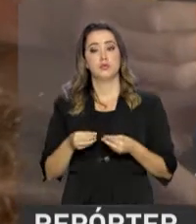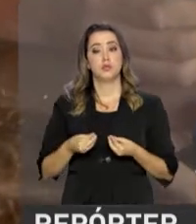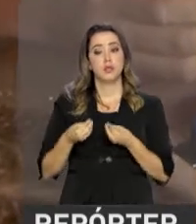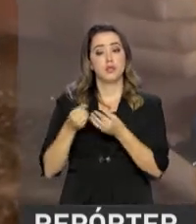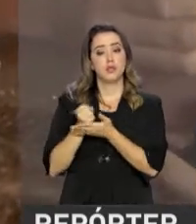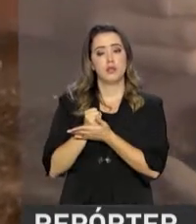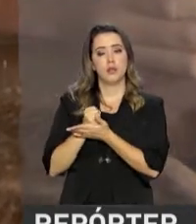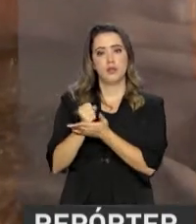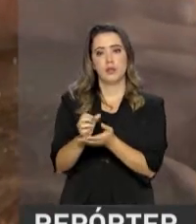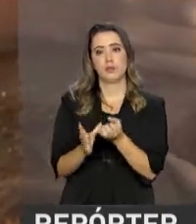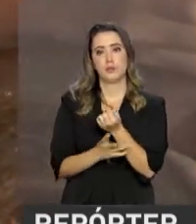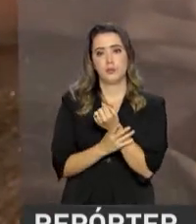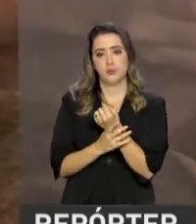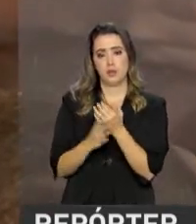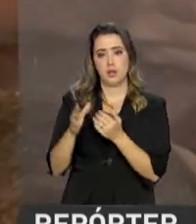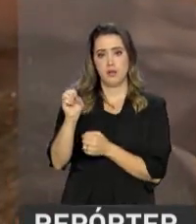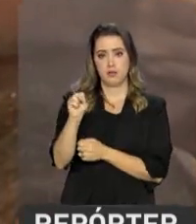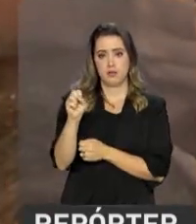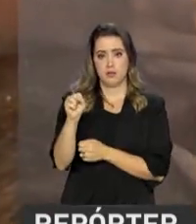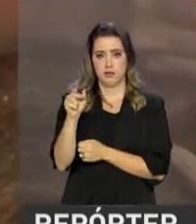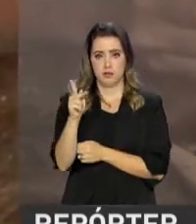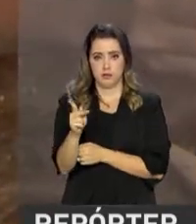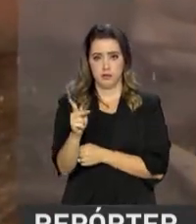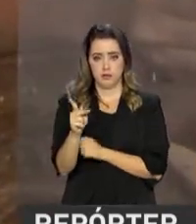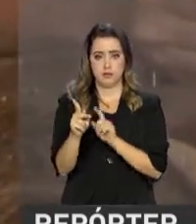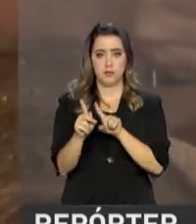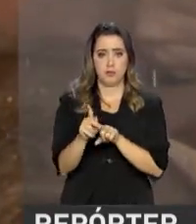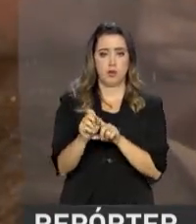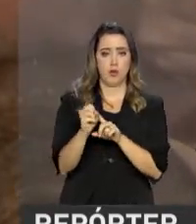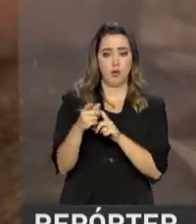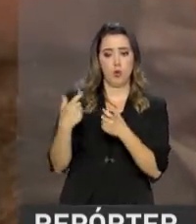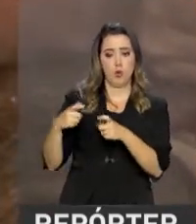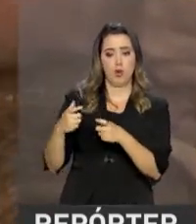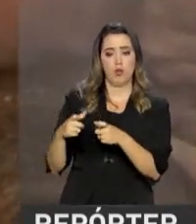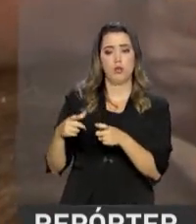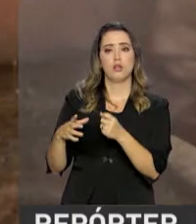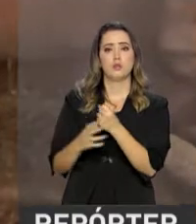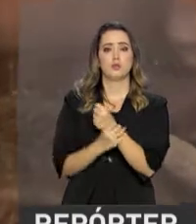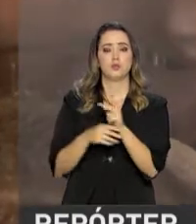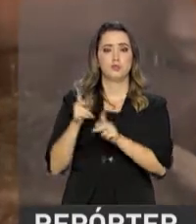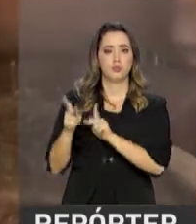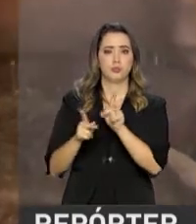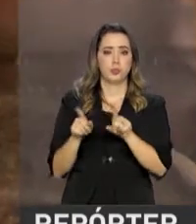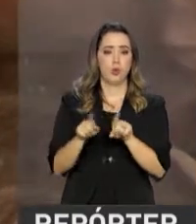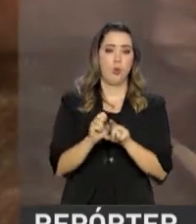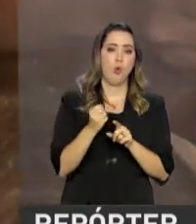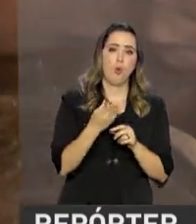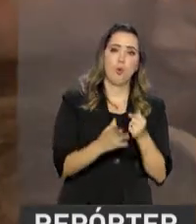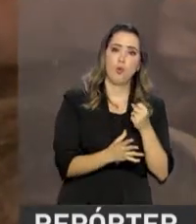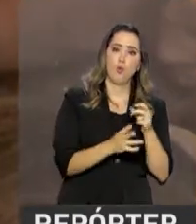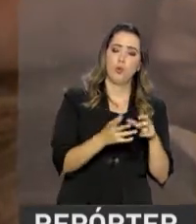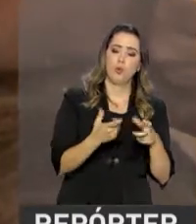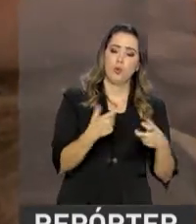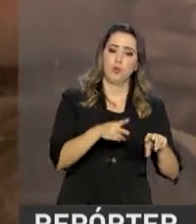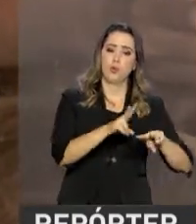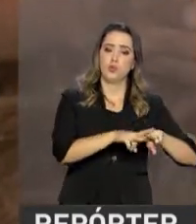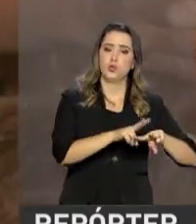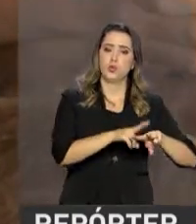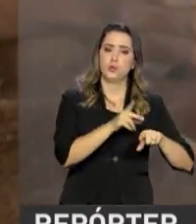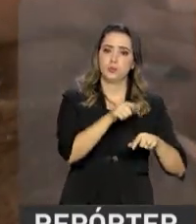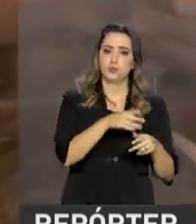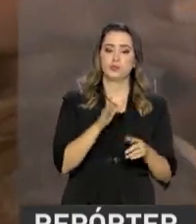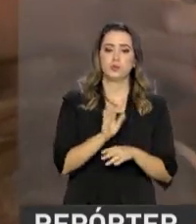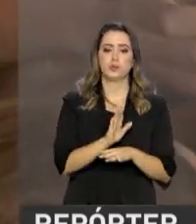Secretaria de Estado de Segurança e à Secretaria de Administração Penitenciária para que possam ter um reforço no seu equipamento